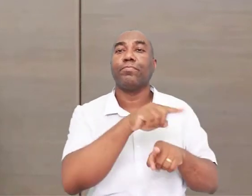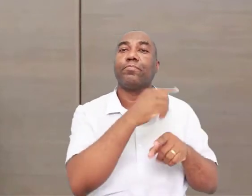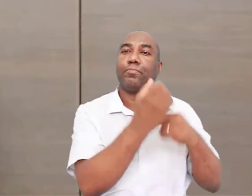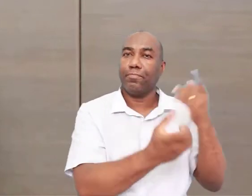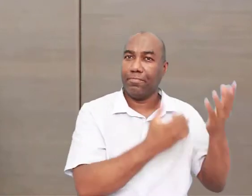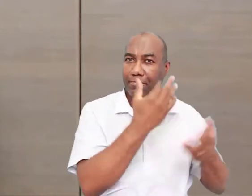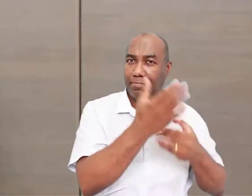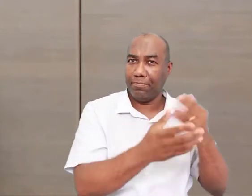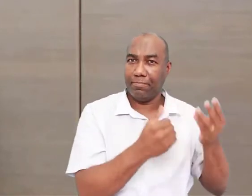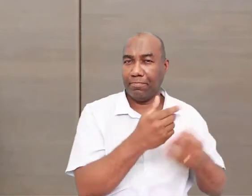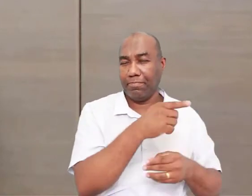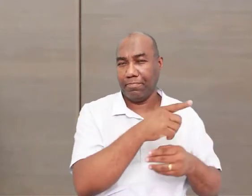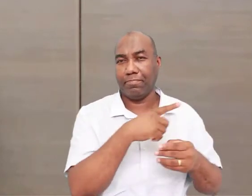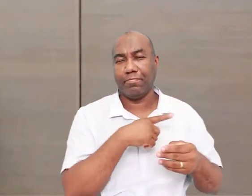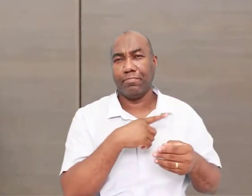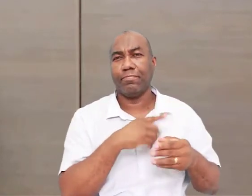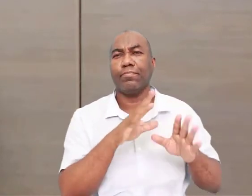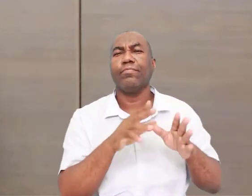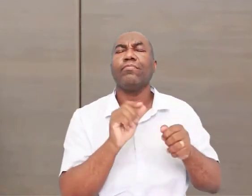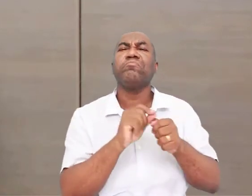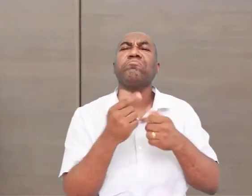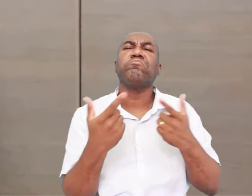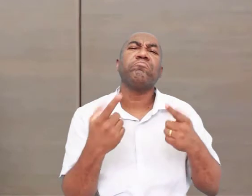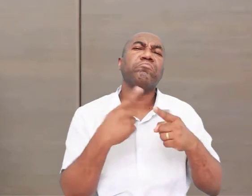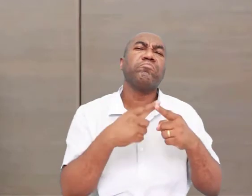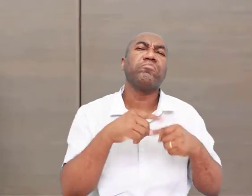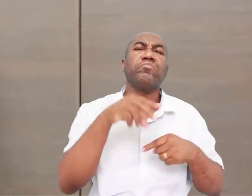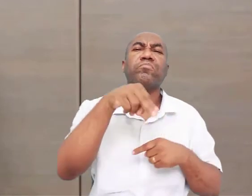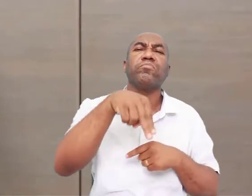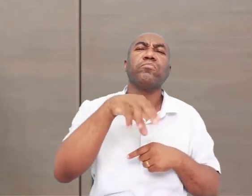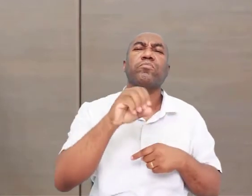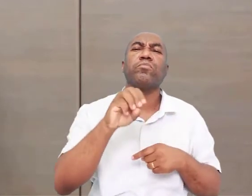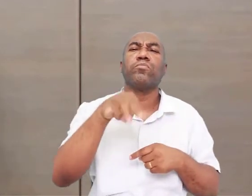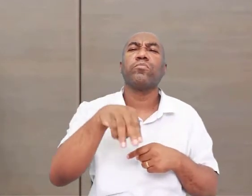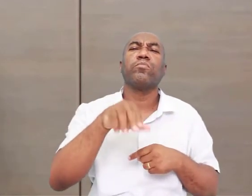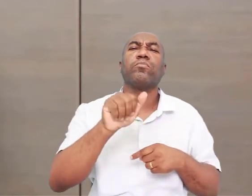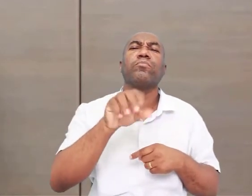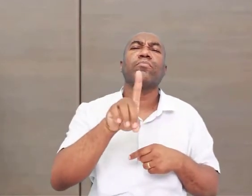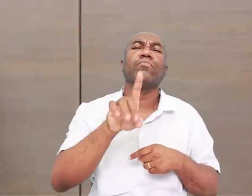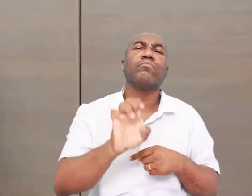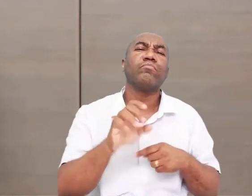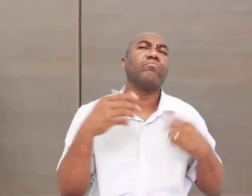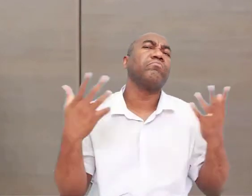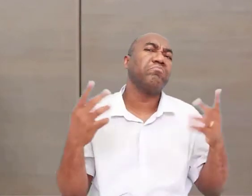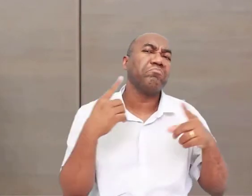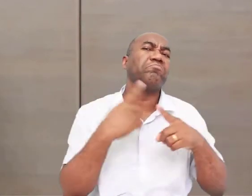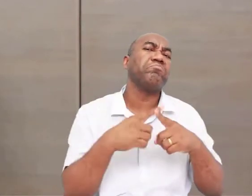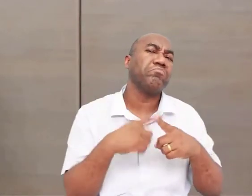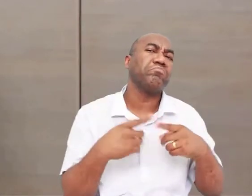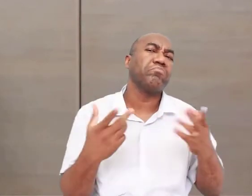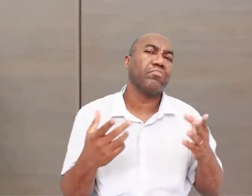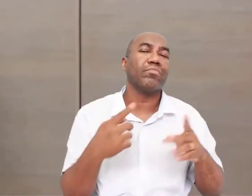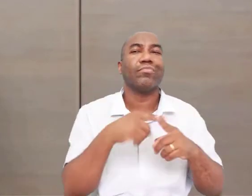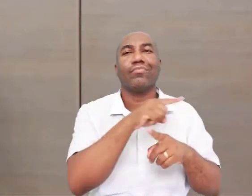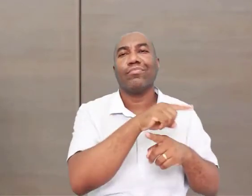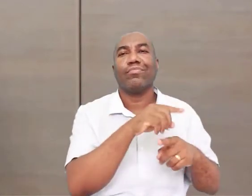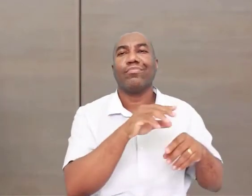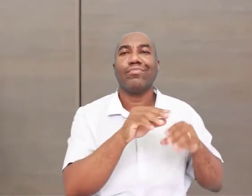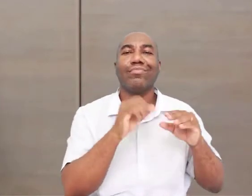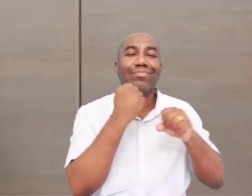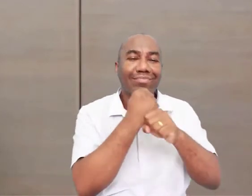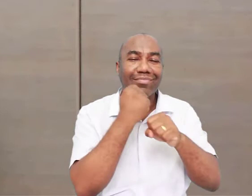eles são nômades. Por que eles são nômades? Porque eles não sabem transformar a natureza. Eles não sabem reproduzir alimentos ainda, tá?